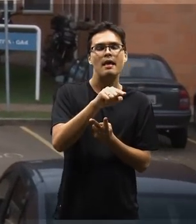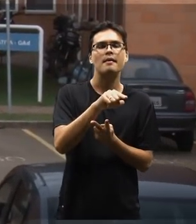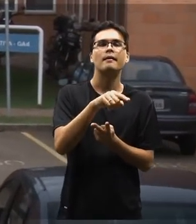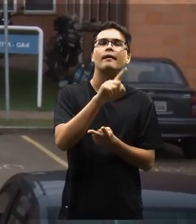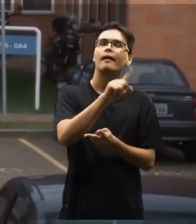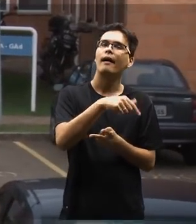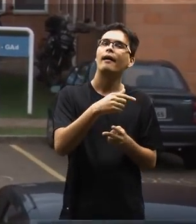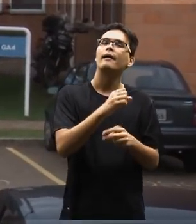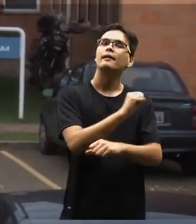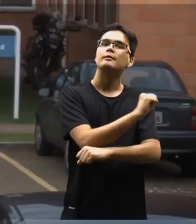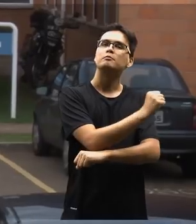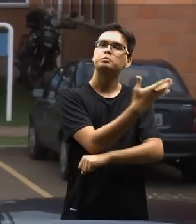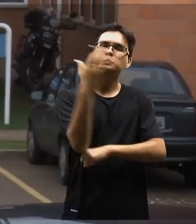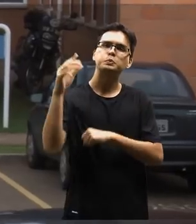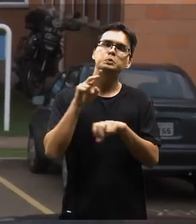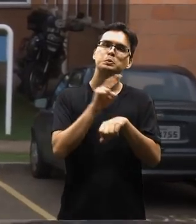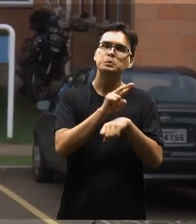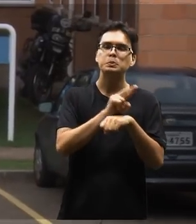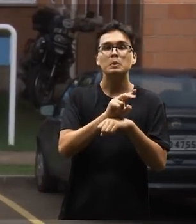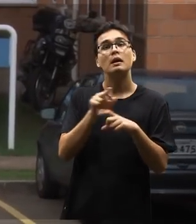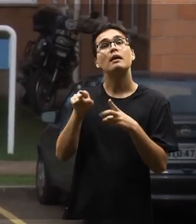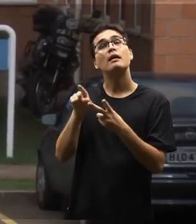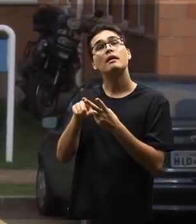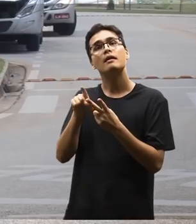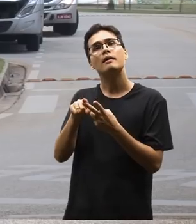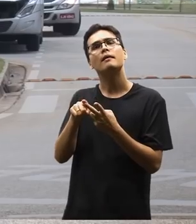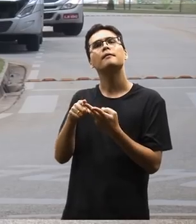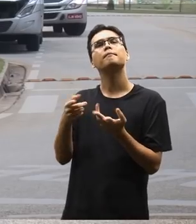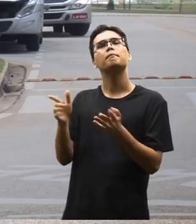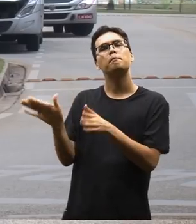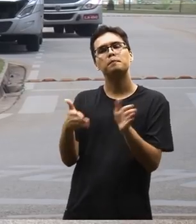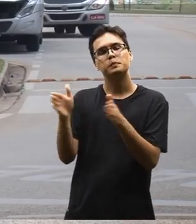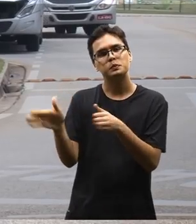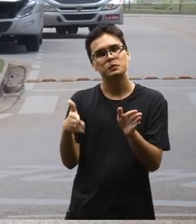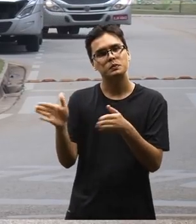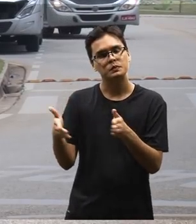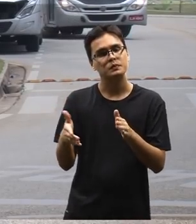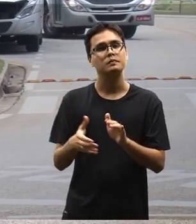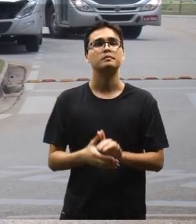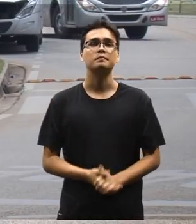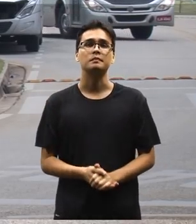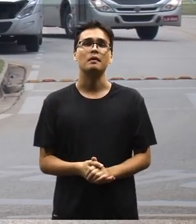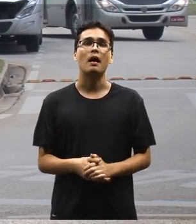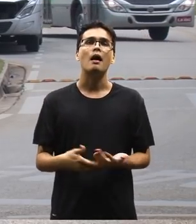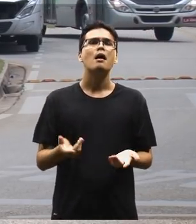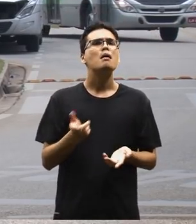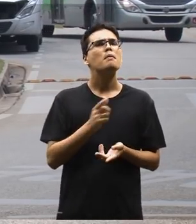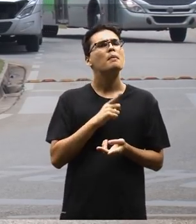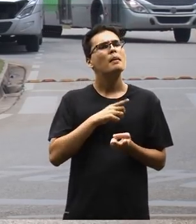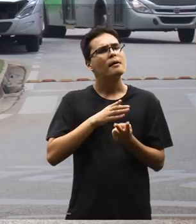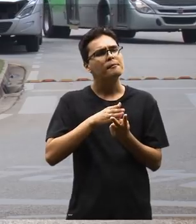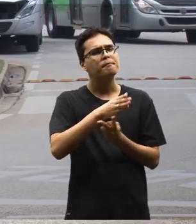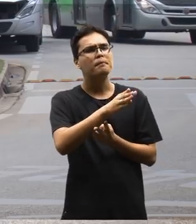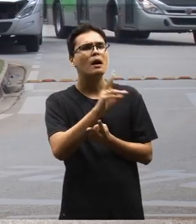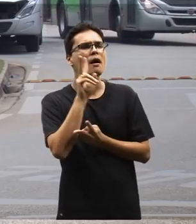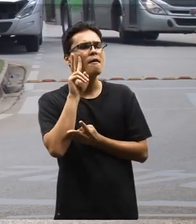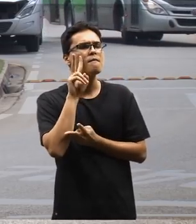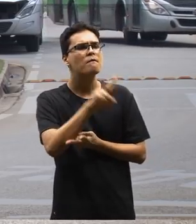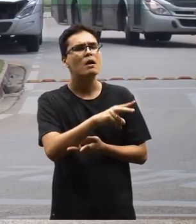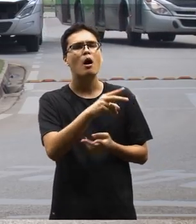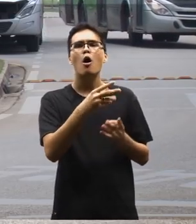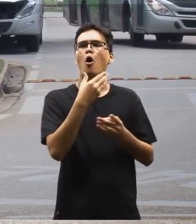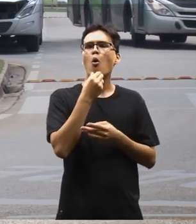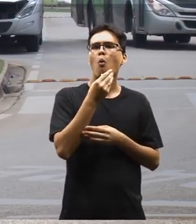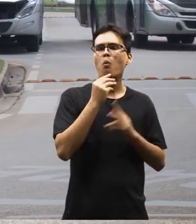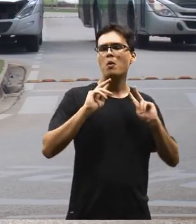importantes. A produção sustentável e a conservação e sustentabilidade. Então, nós temos a vertente que vê o